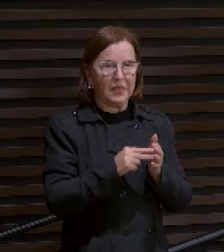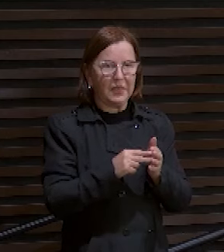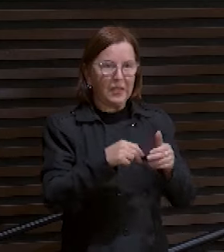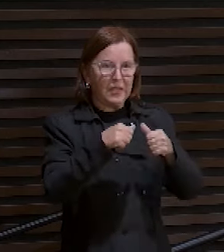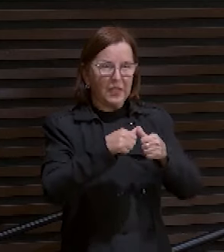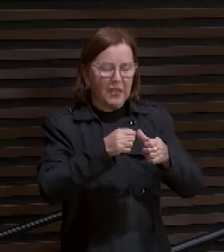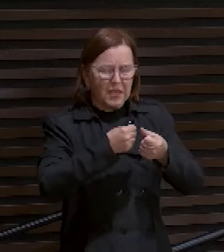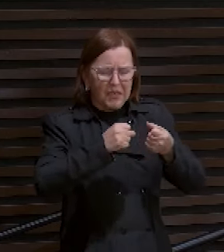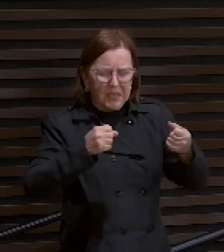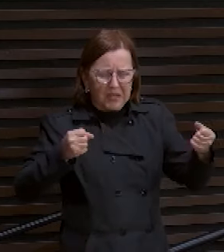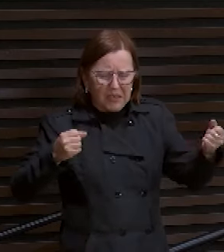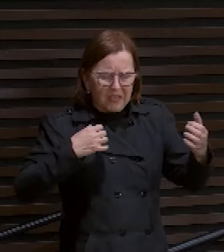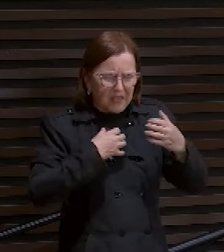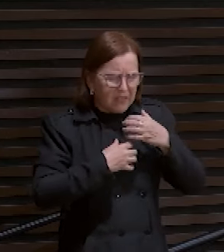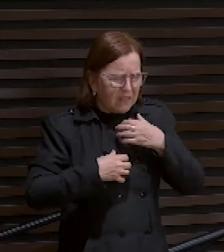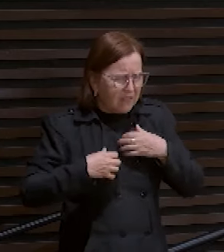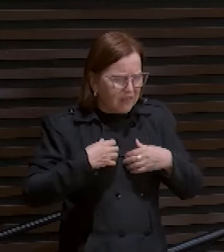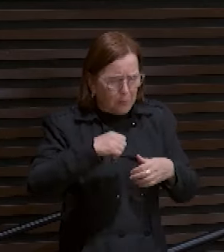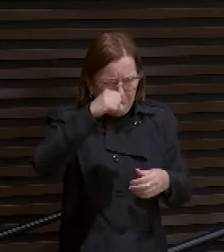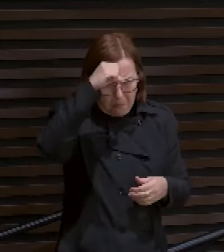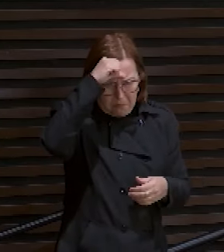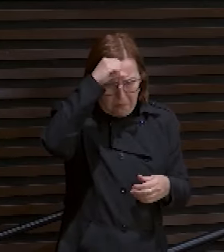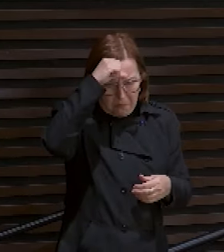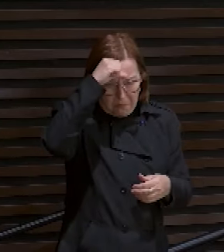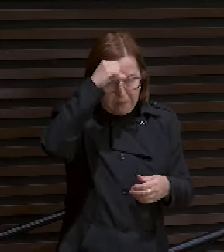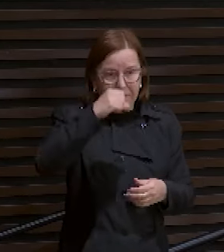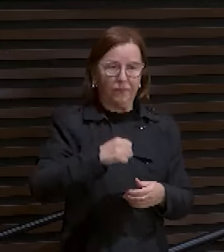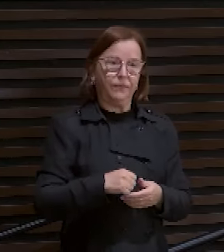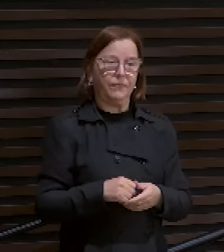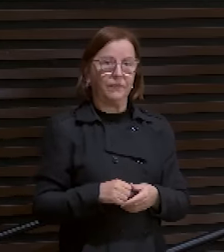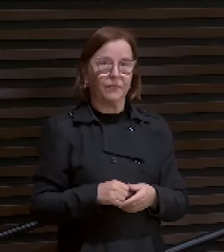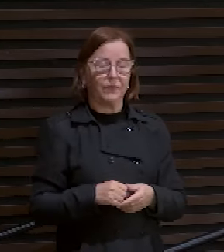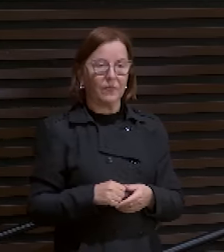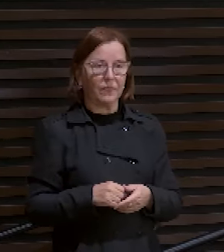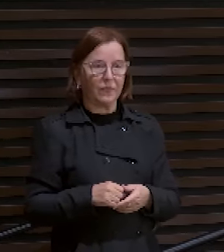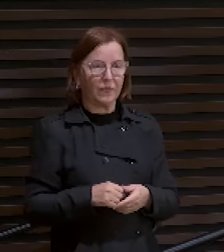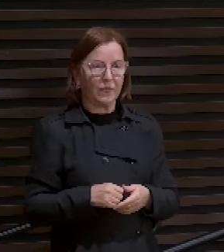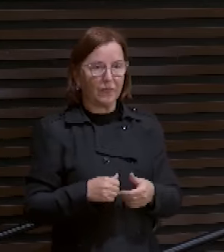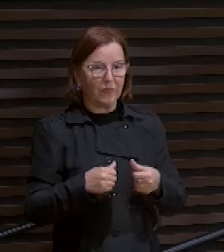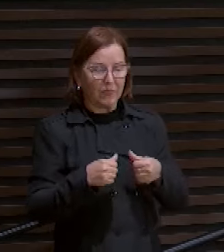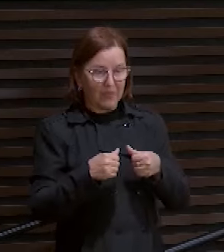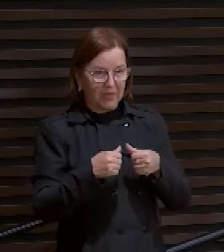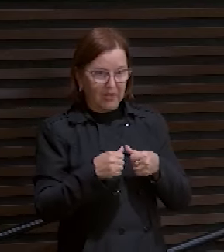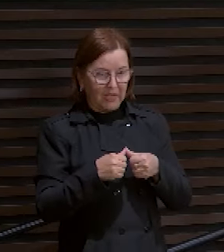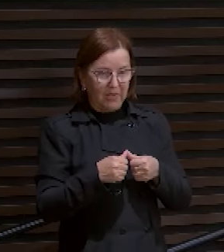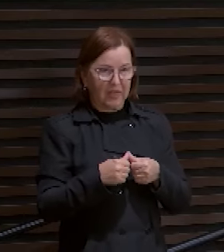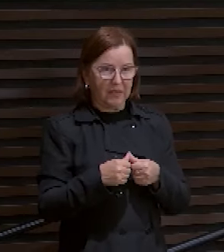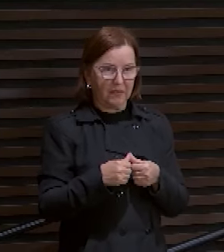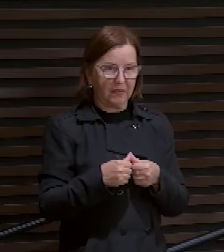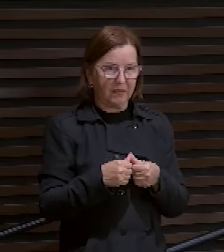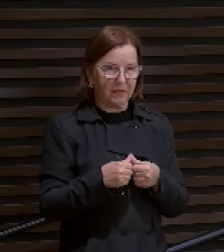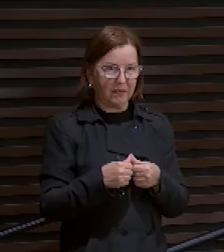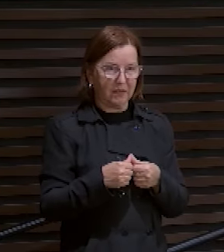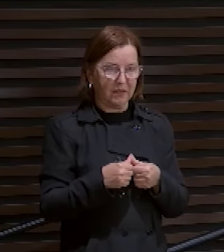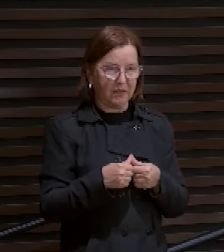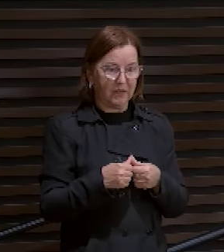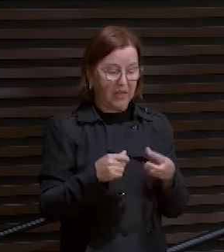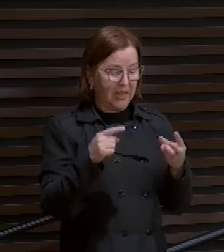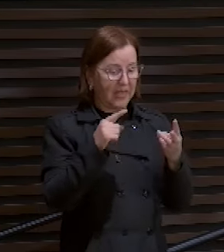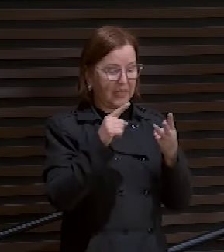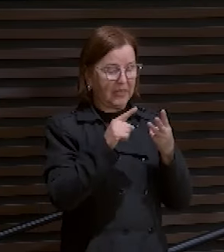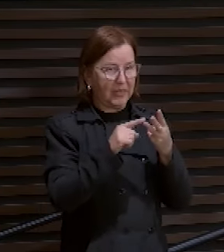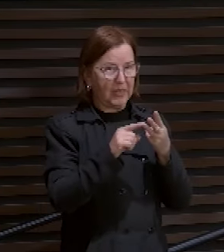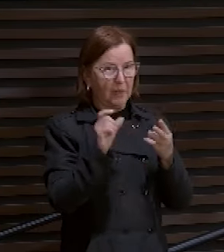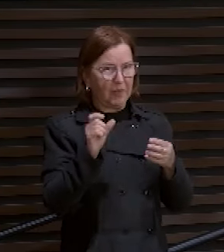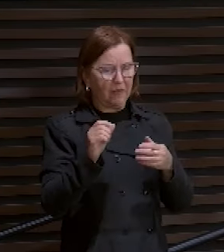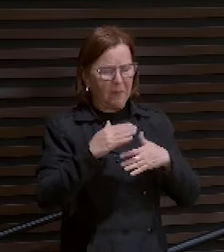grande aflição e angústia. Ele deprimido. Essa aqui, segundo o Strong's da minha Bíblia, é a terceira palavra